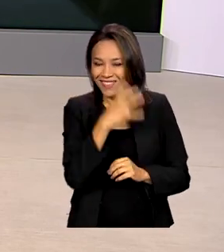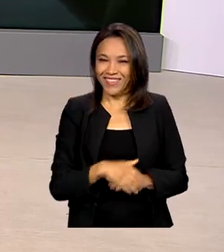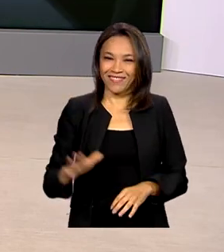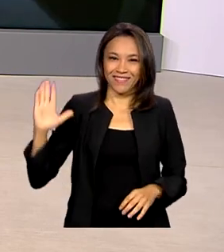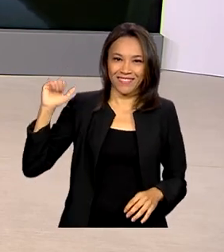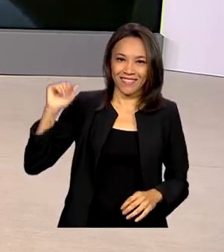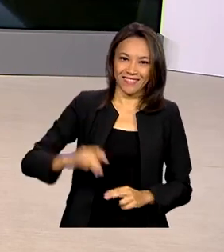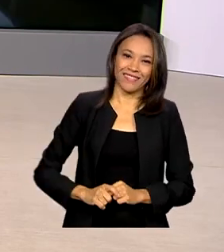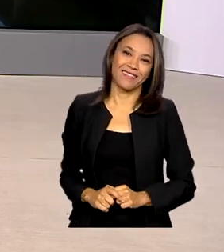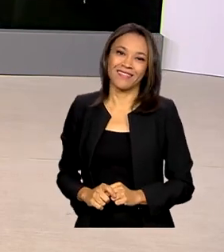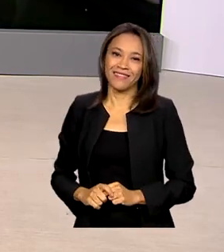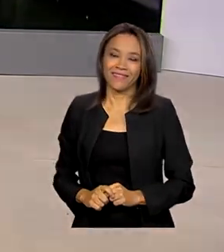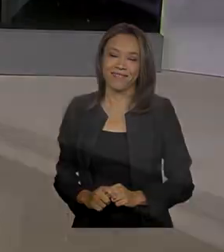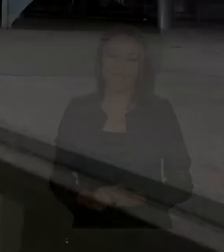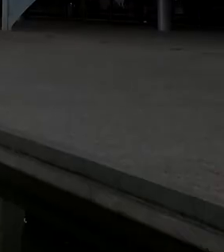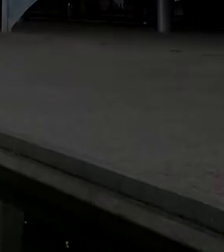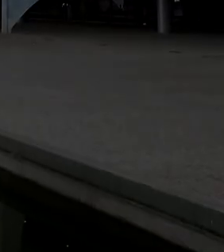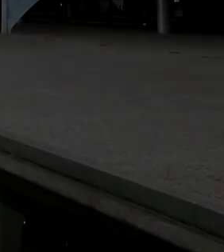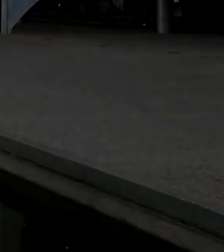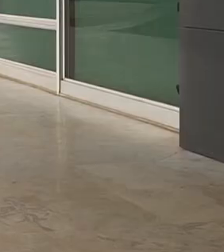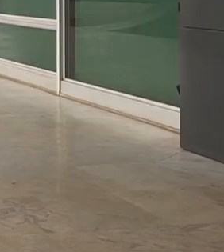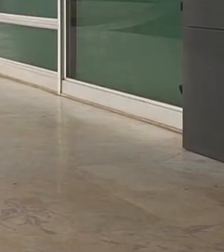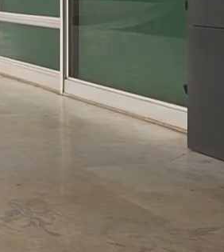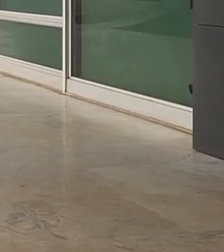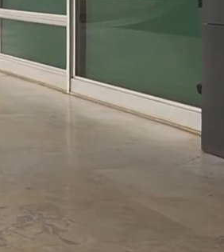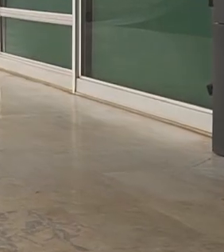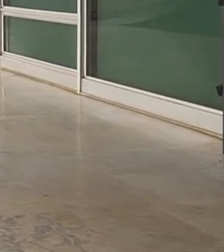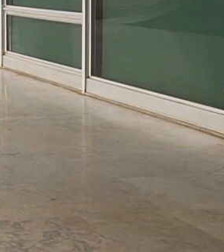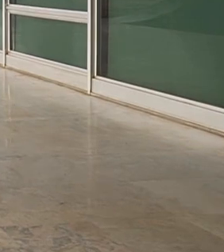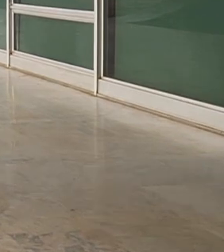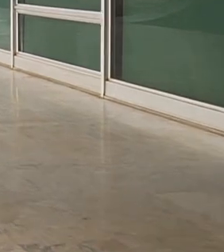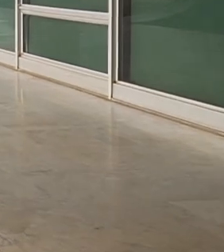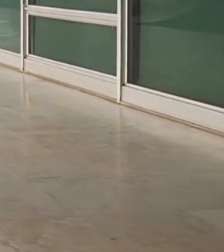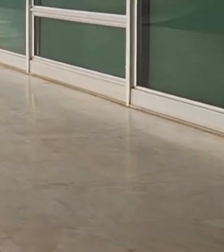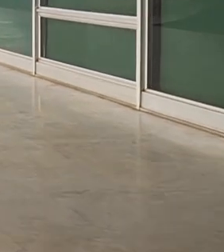Tchau! Tchau! Tchau! Tchau!